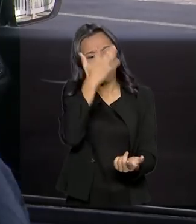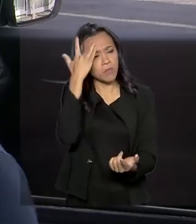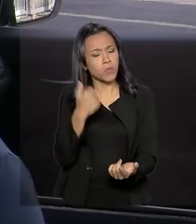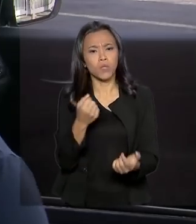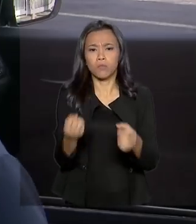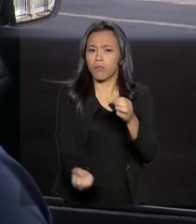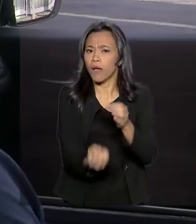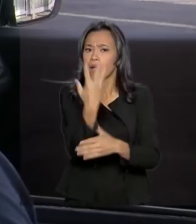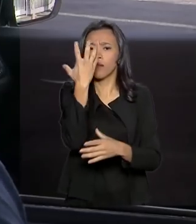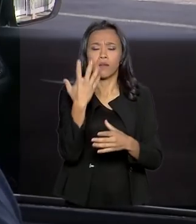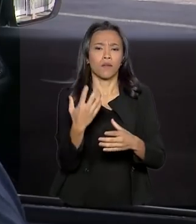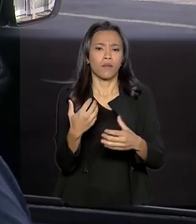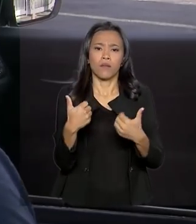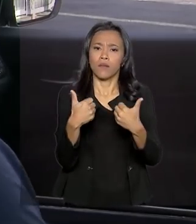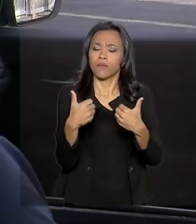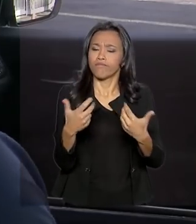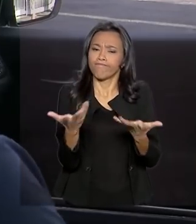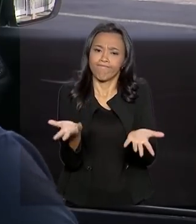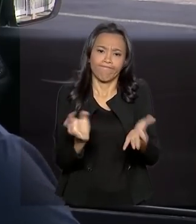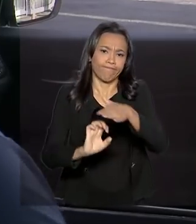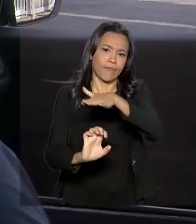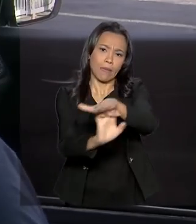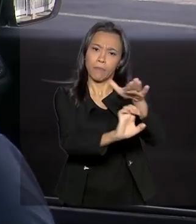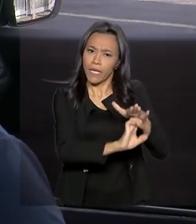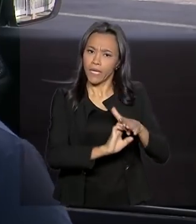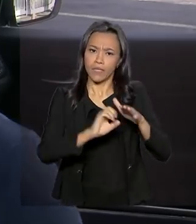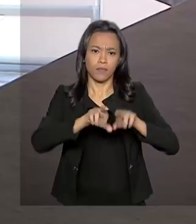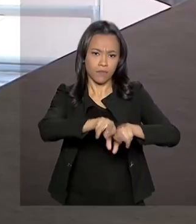trabalhar, para produzir renda, gerar emprego. É nessa linha.